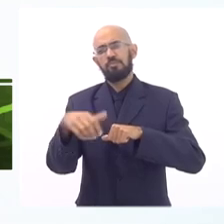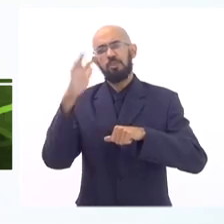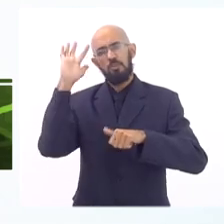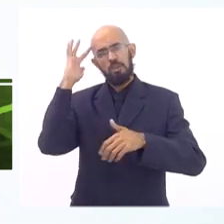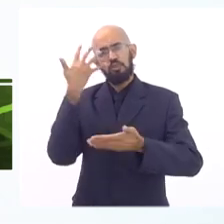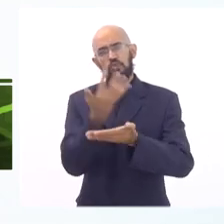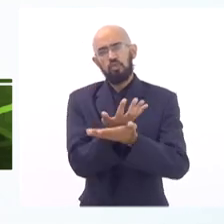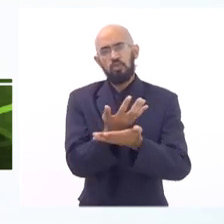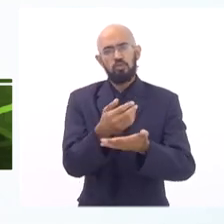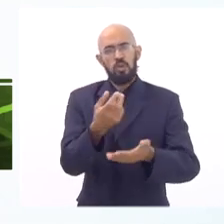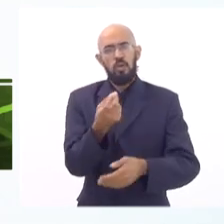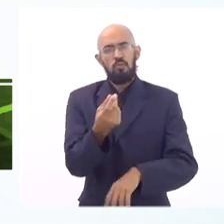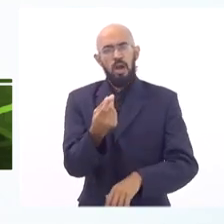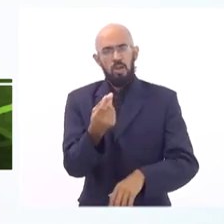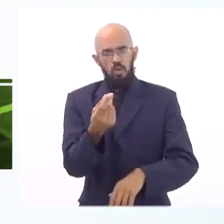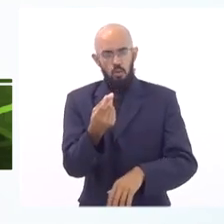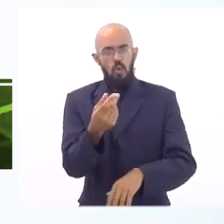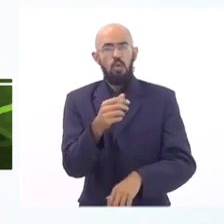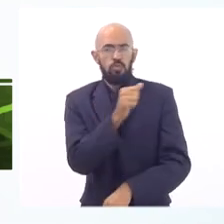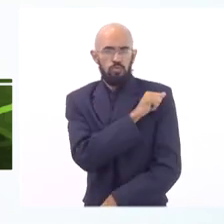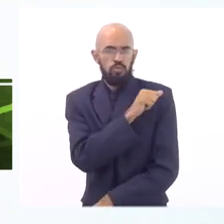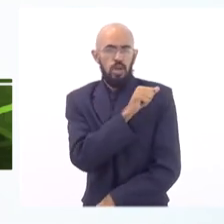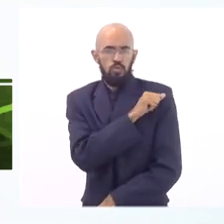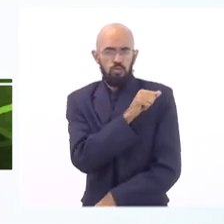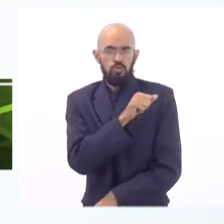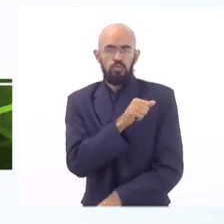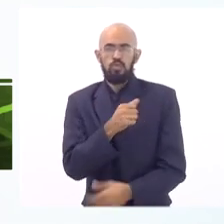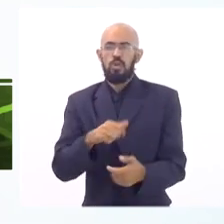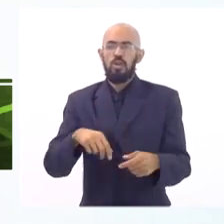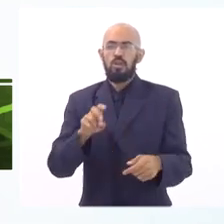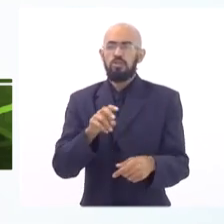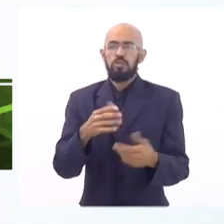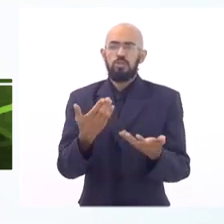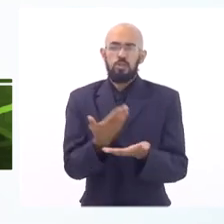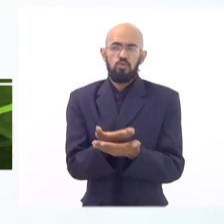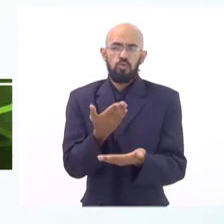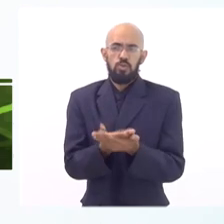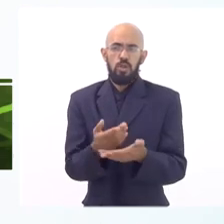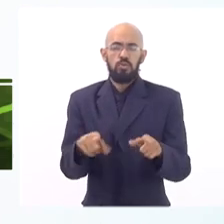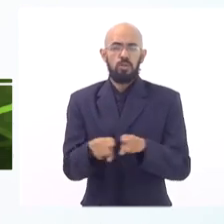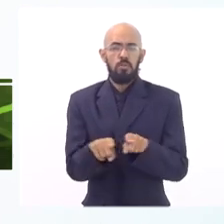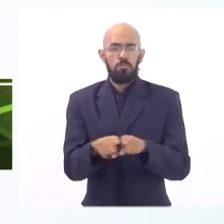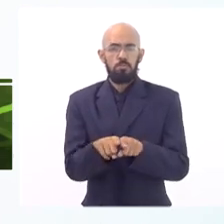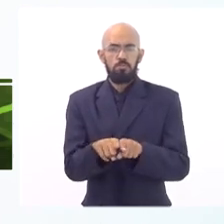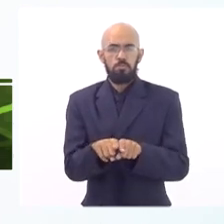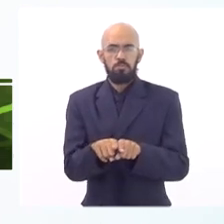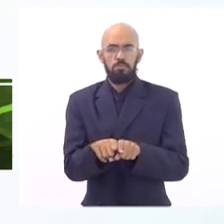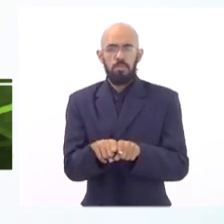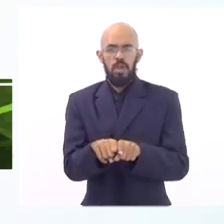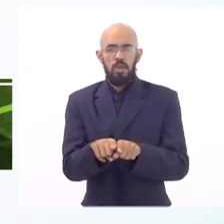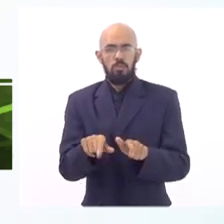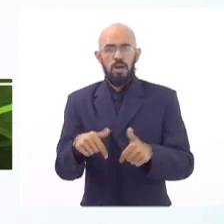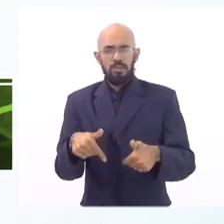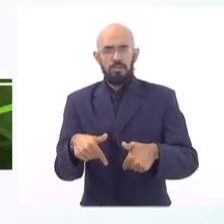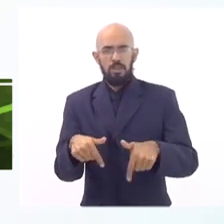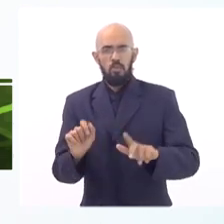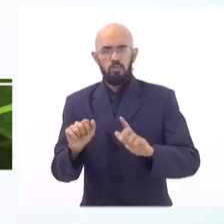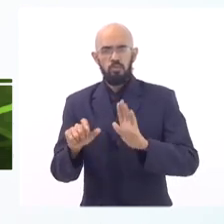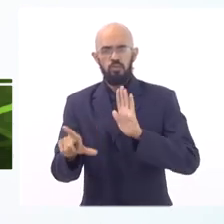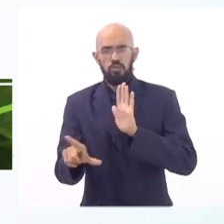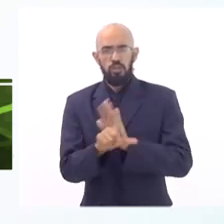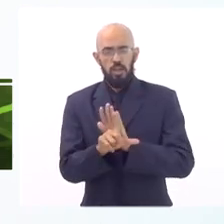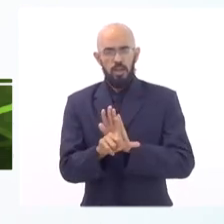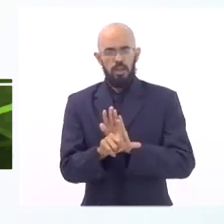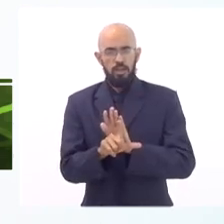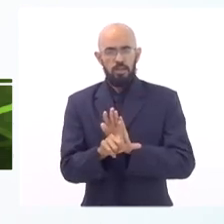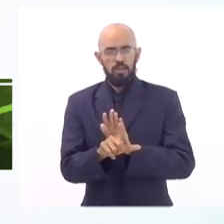relação ao valor per capita dos estudantes A gente também vai estar estudando aqui uma medida legislativa pra contribuir com esse processo e tentar dar